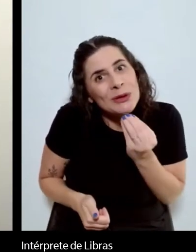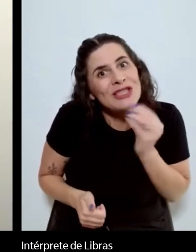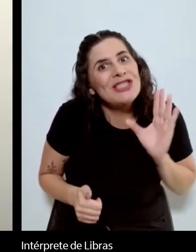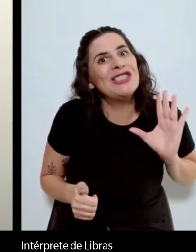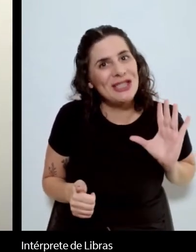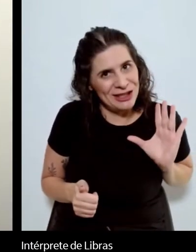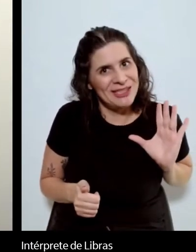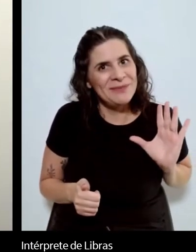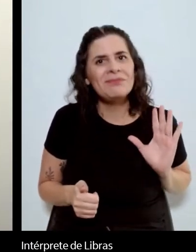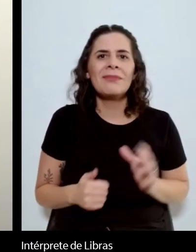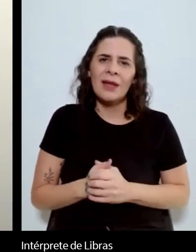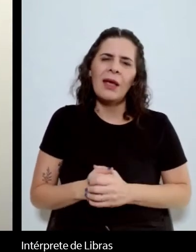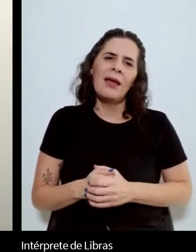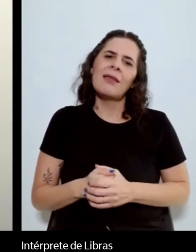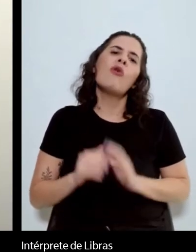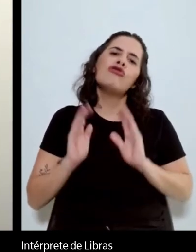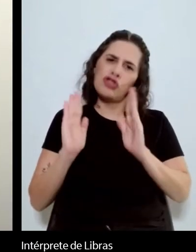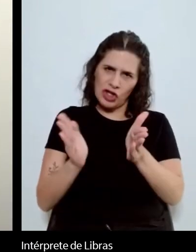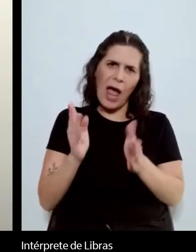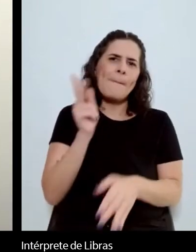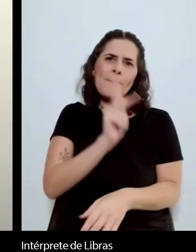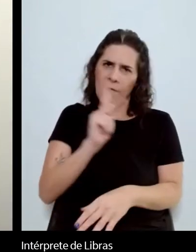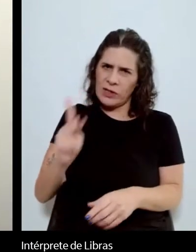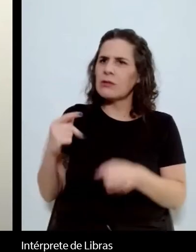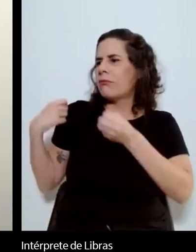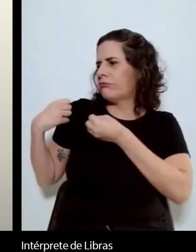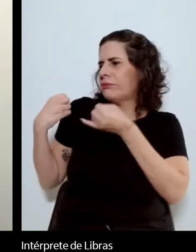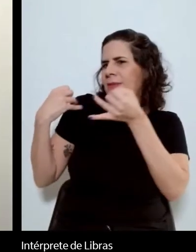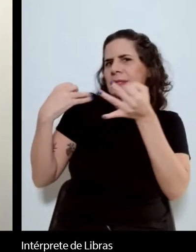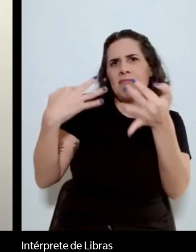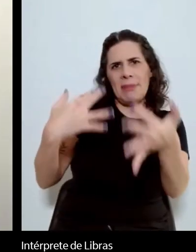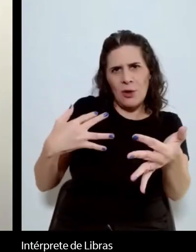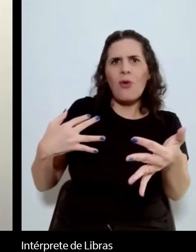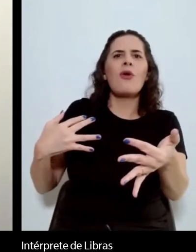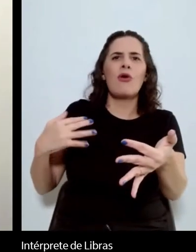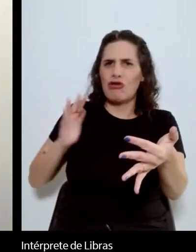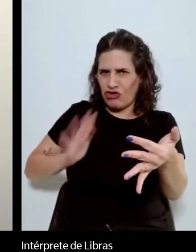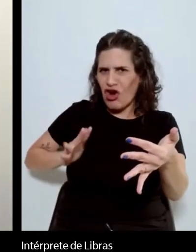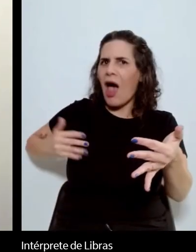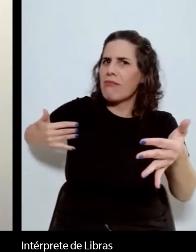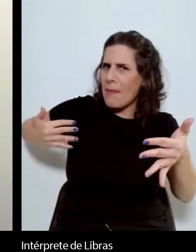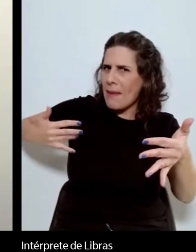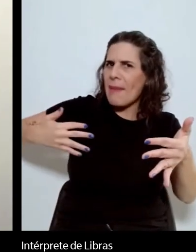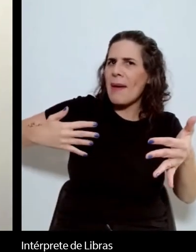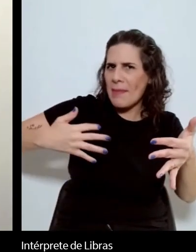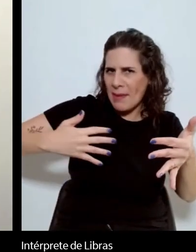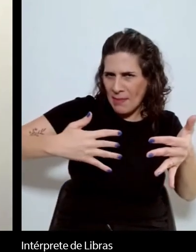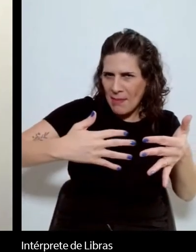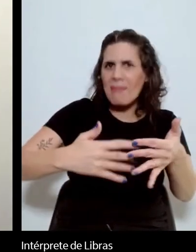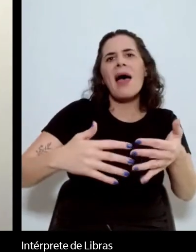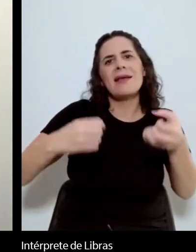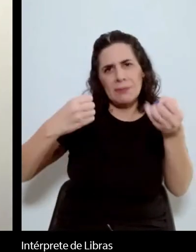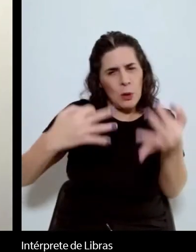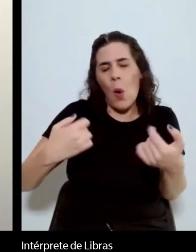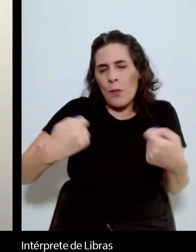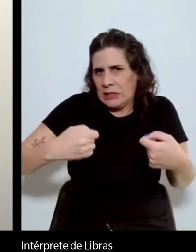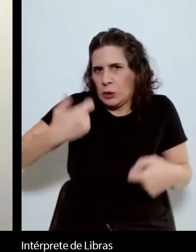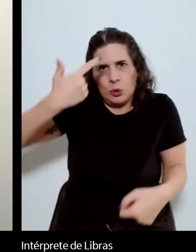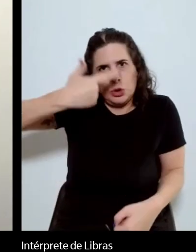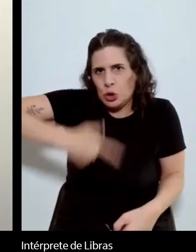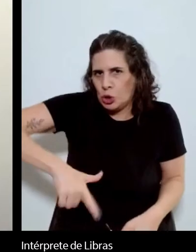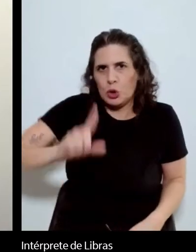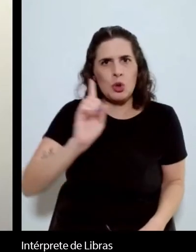todo esse percurso, esse panorama que o professor Kenneth David